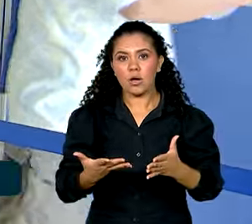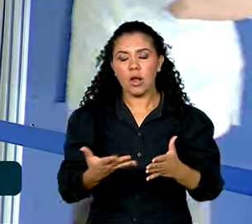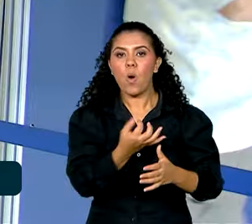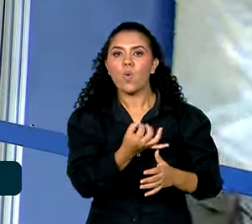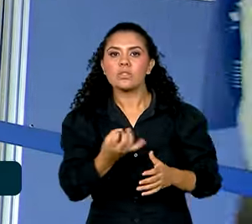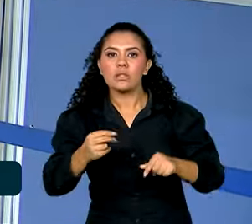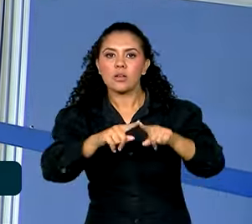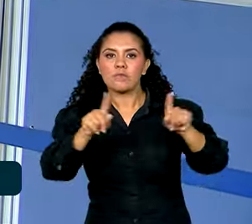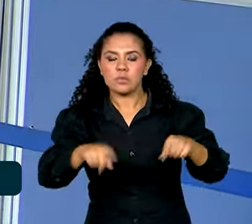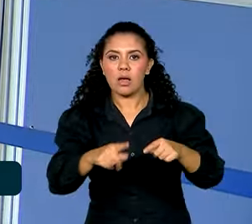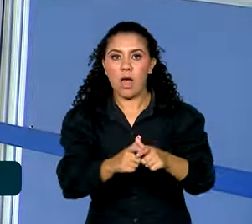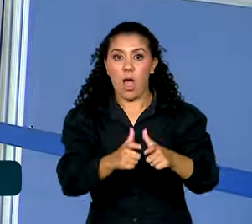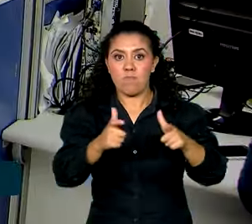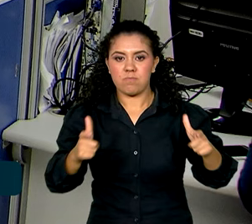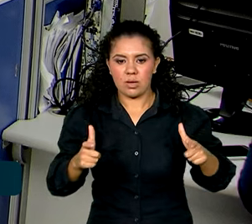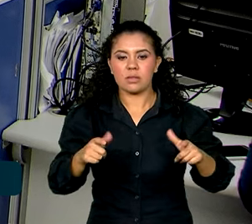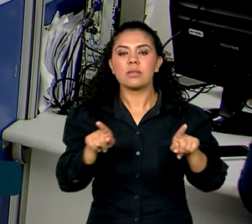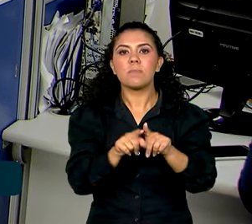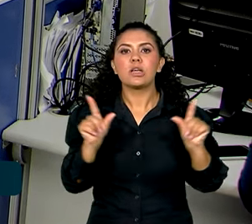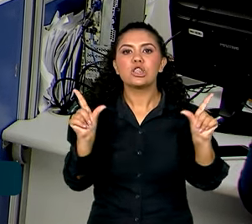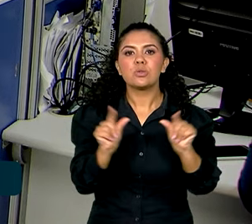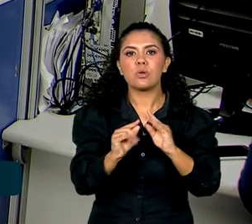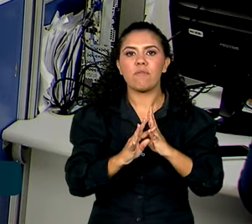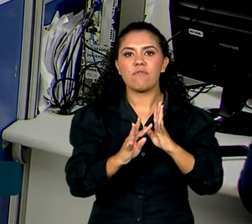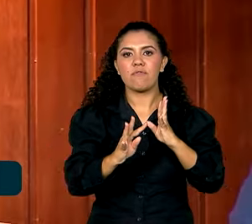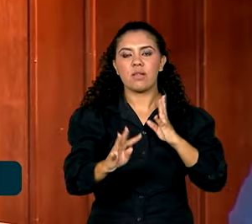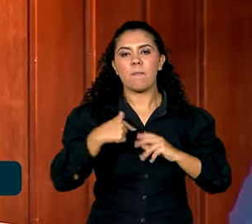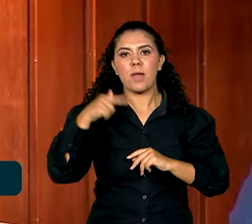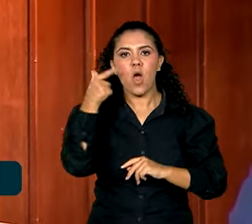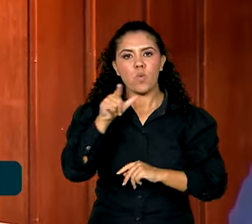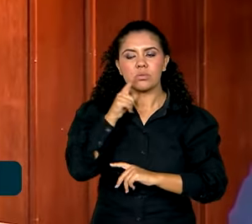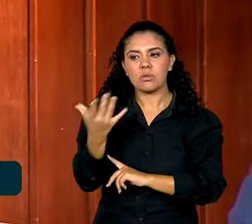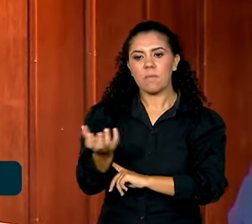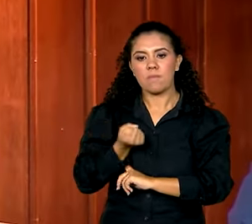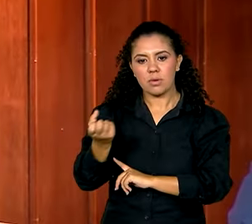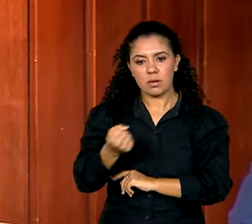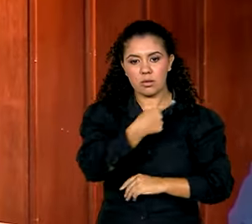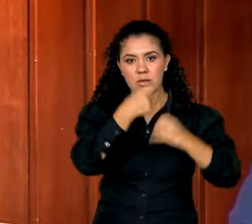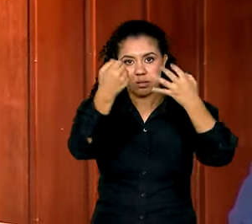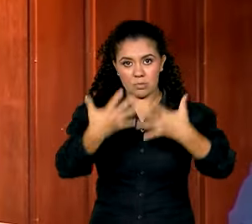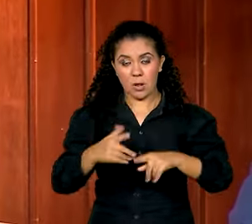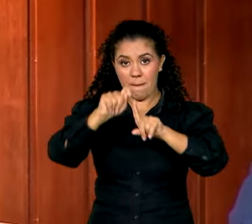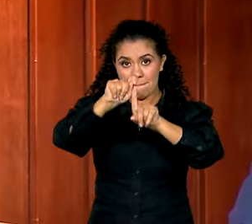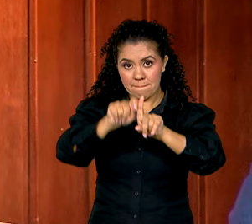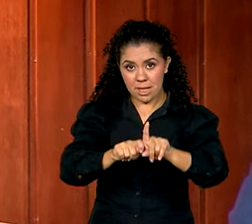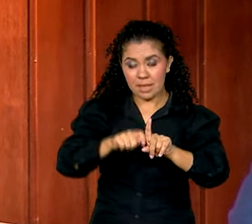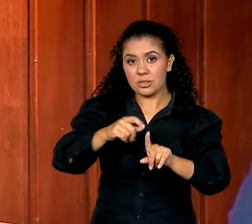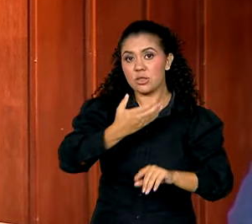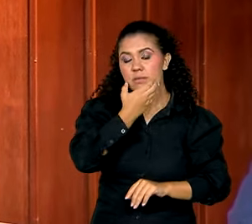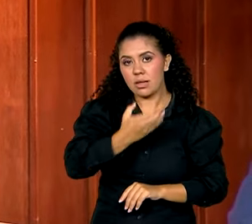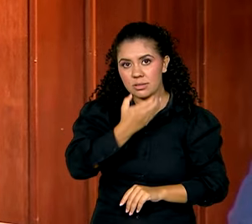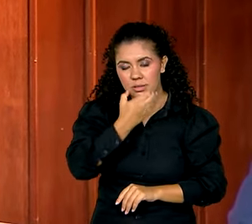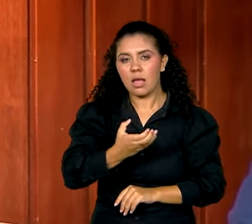reduzir o tempo de espera na fila para concessão de benefícios. Nós assumimos, em dezembro, o índice de